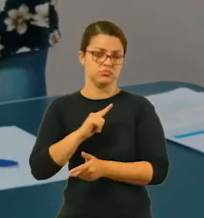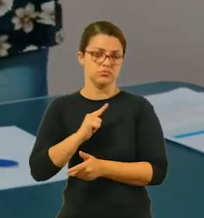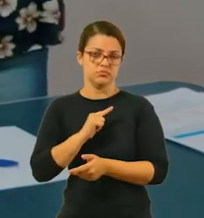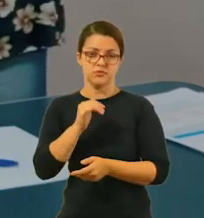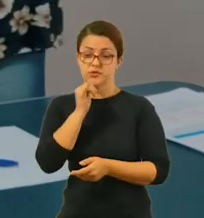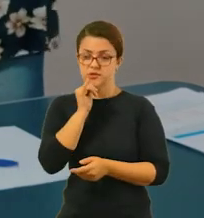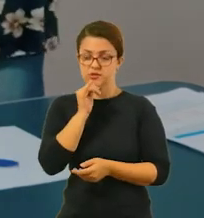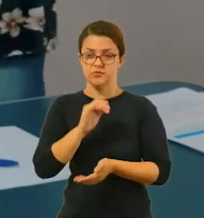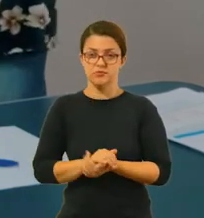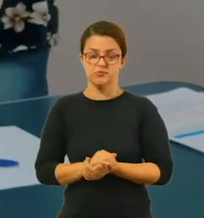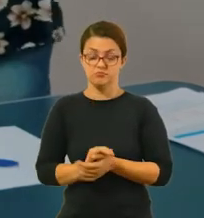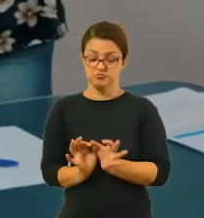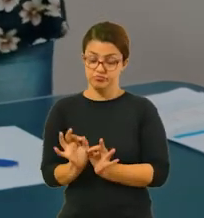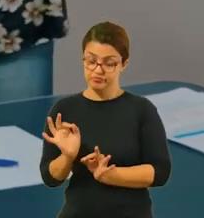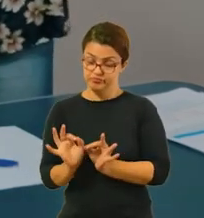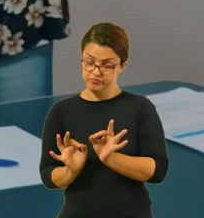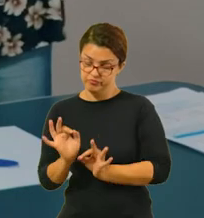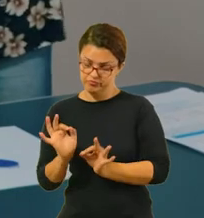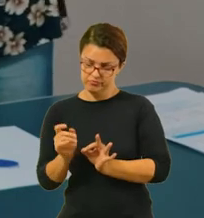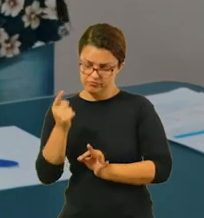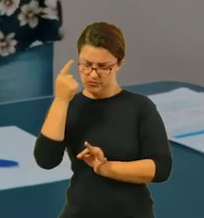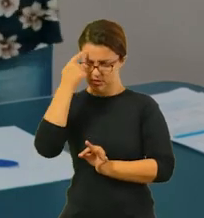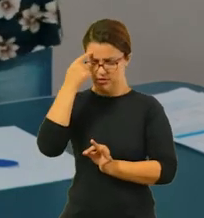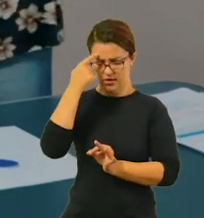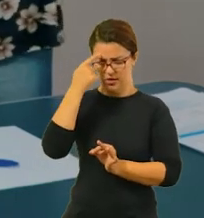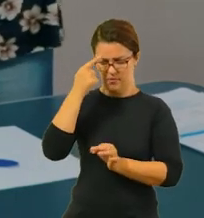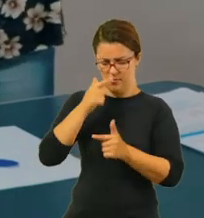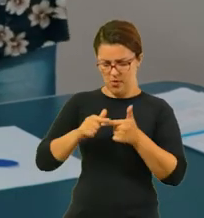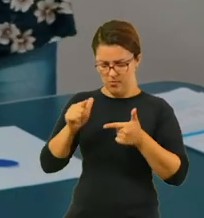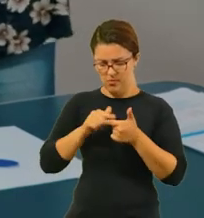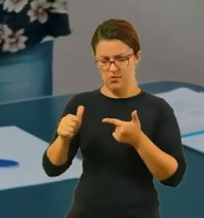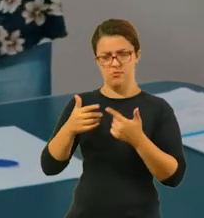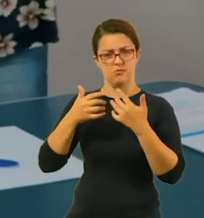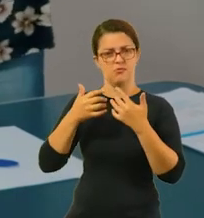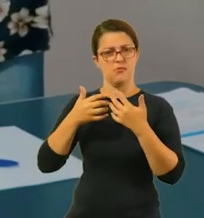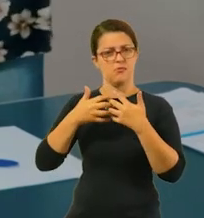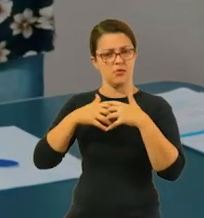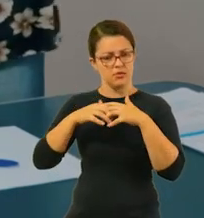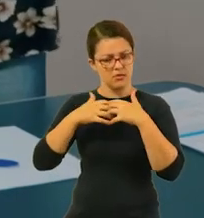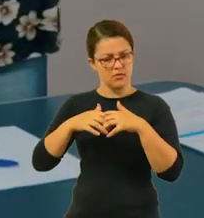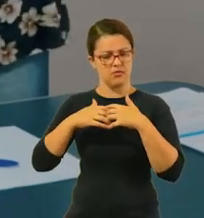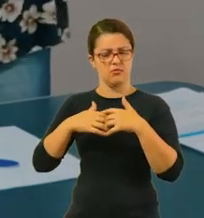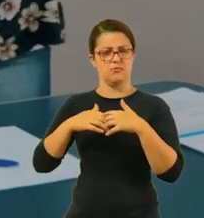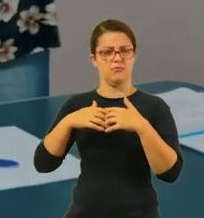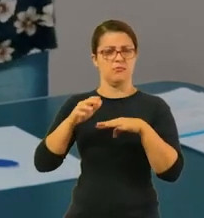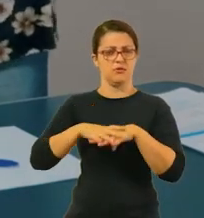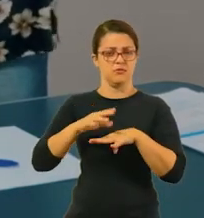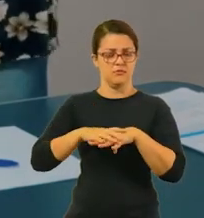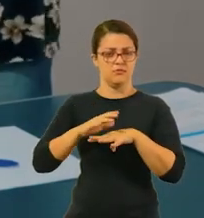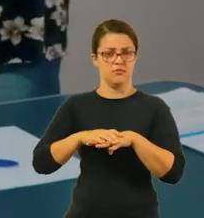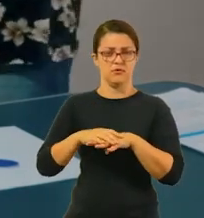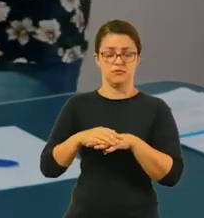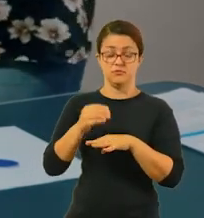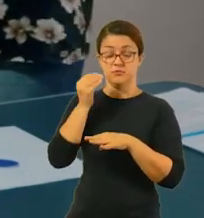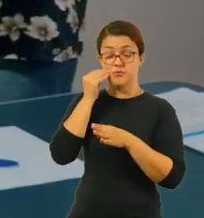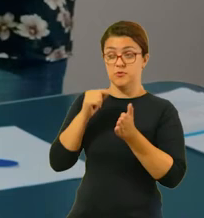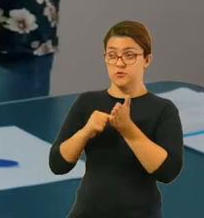Vai usar ela como exemplo e vai montar um problema, né? Pode até pedir para alguém na sua casa resolver esse problema para você.